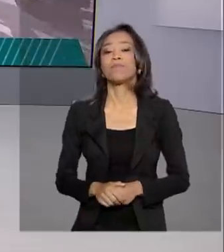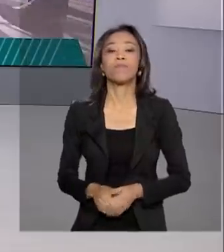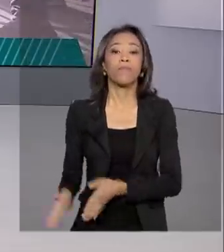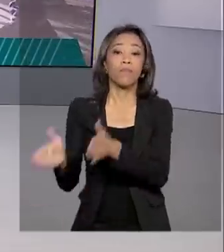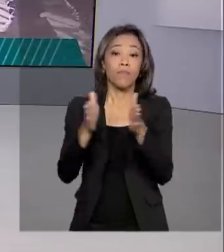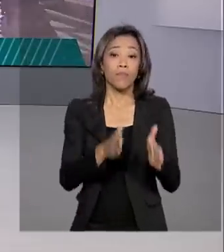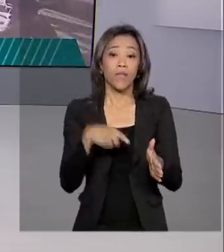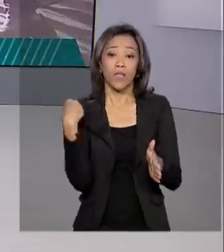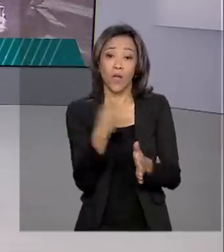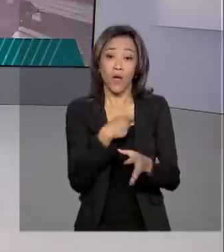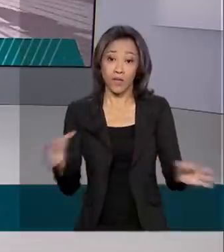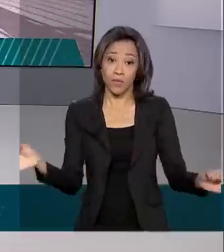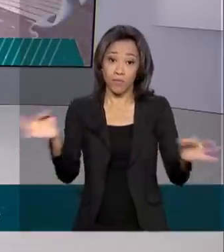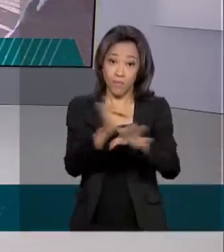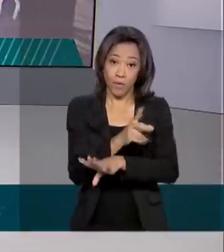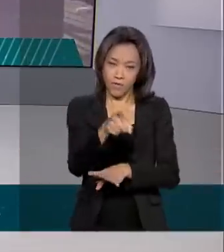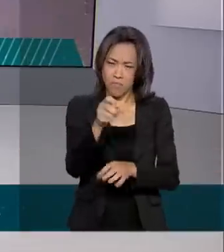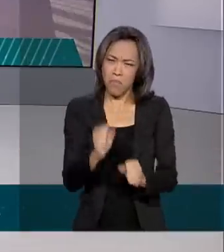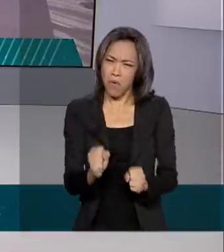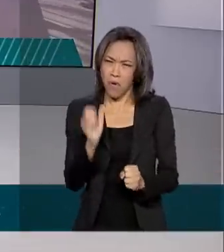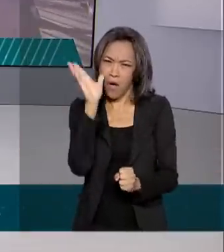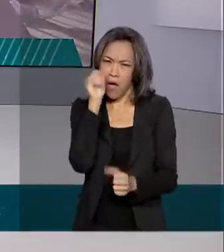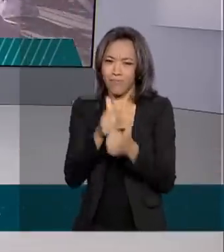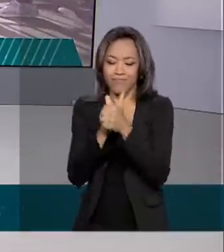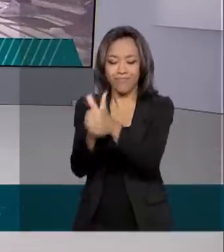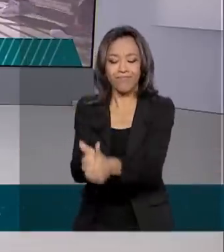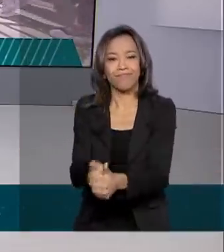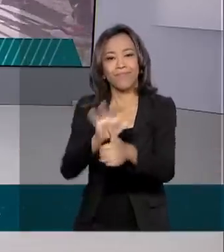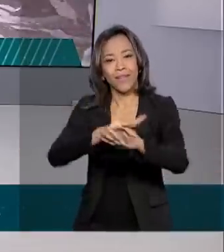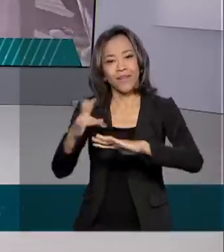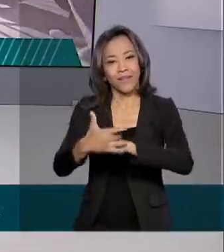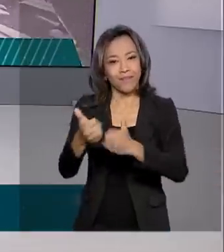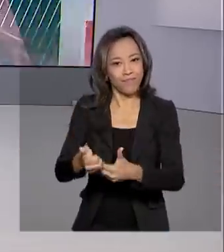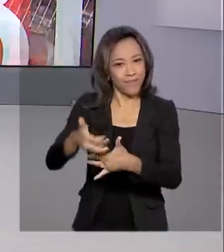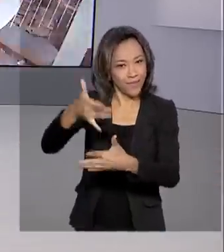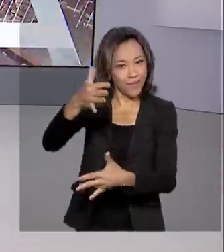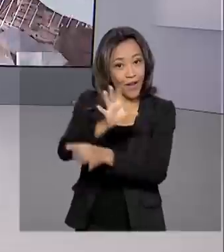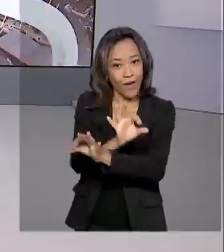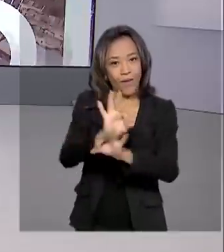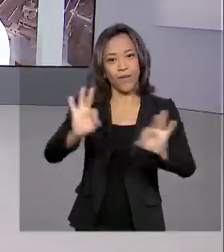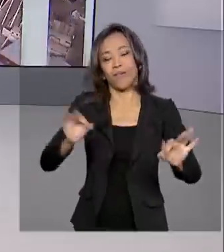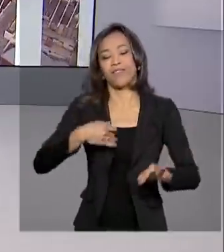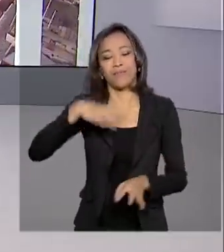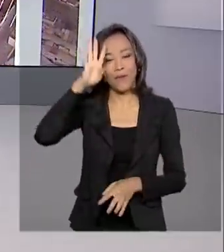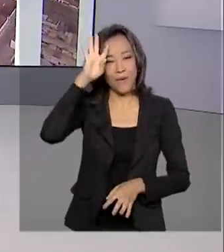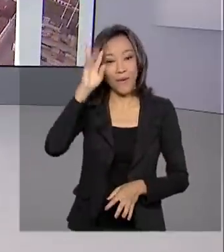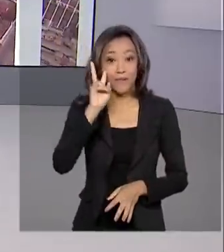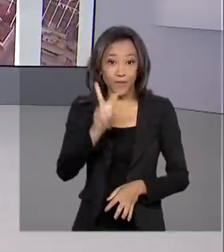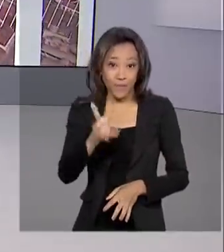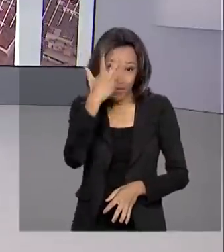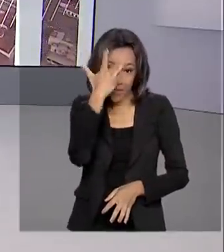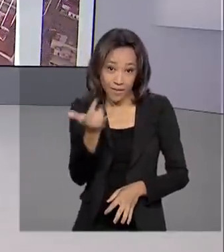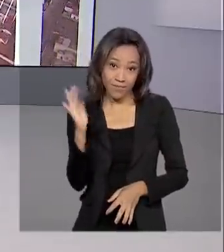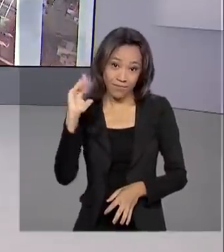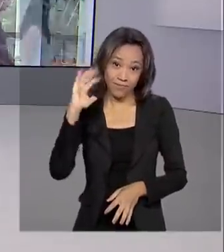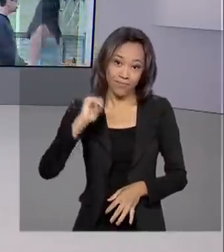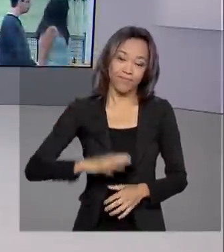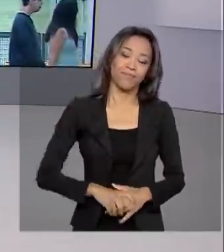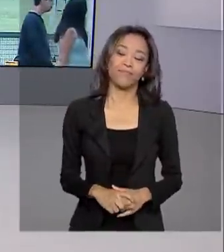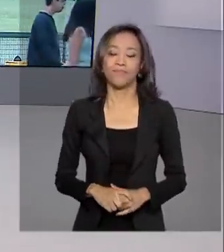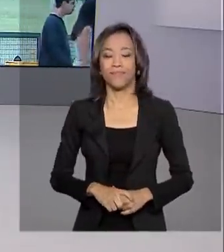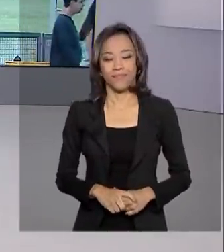E a gente fica por aqui. Você pode nos acompanhar também pelas redes sociais. Ótima quarta-feira para você. Nos vemos amanhã. Tchau, tchau.